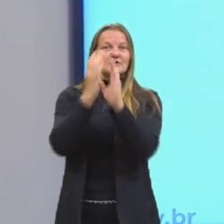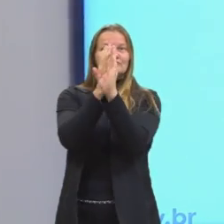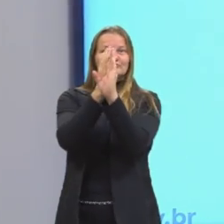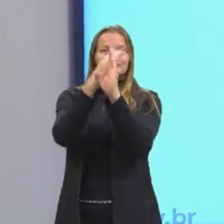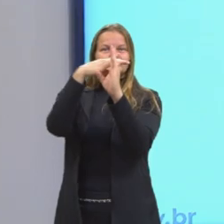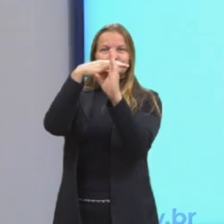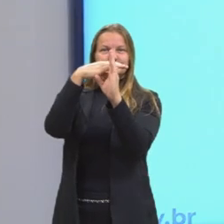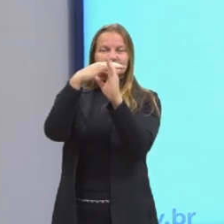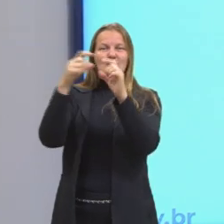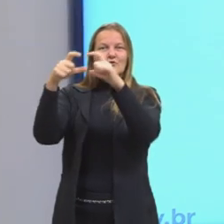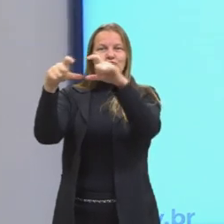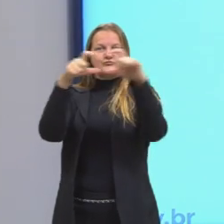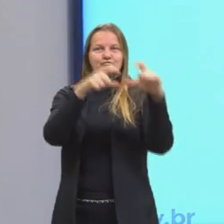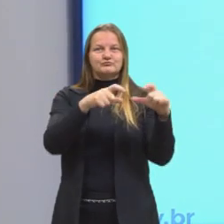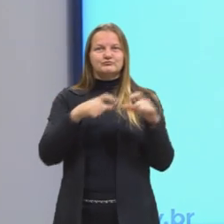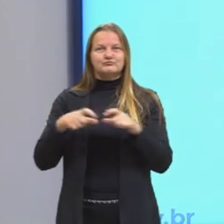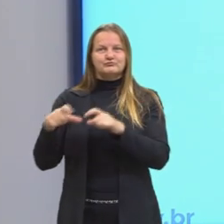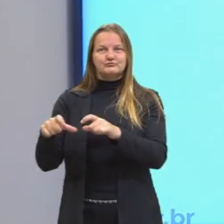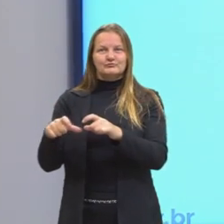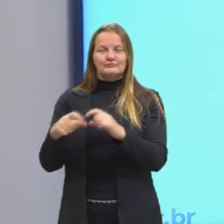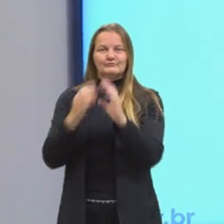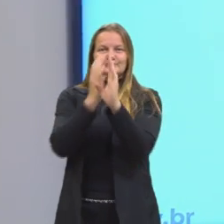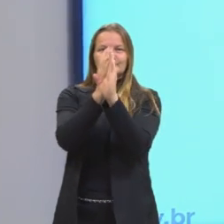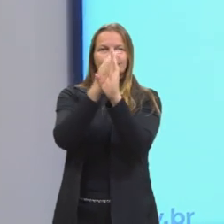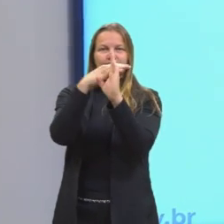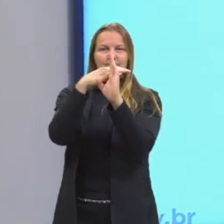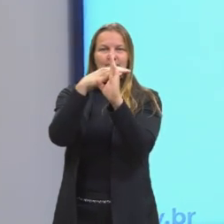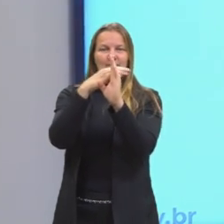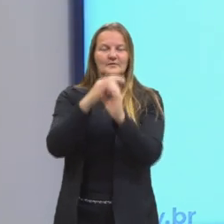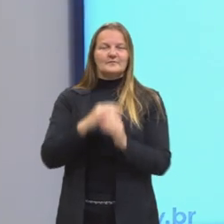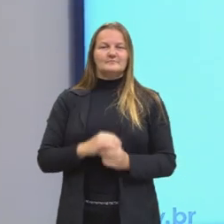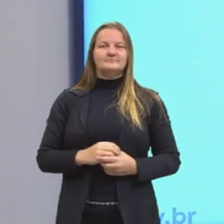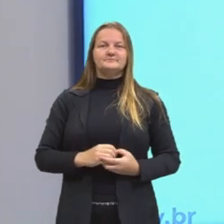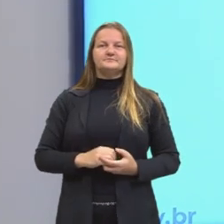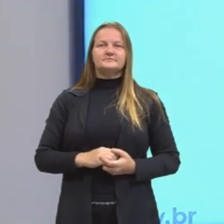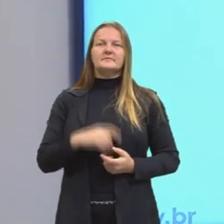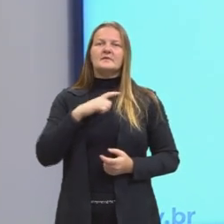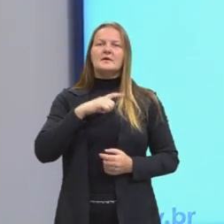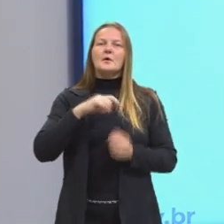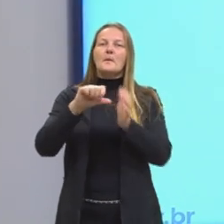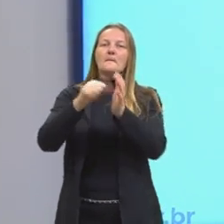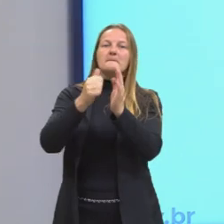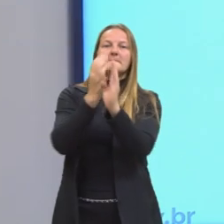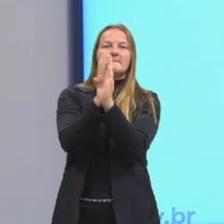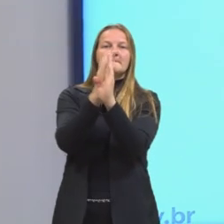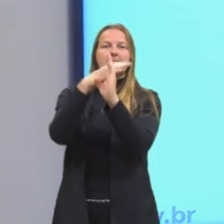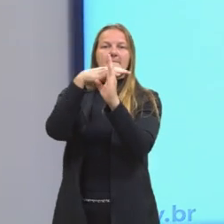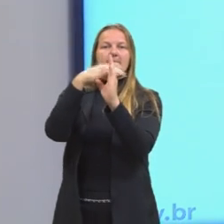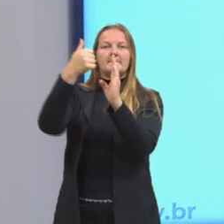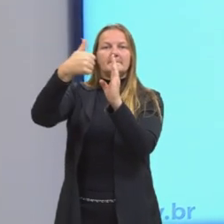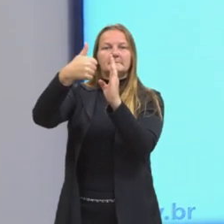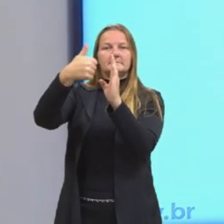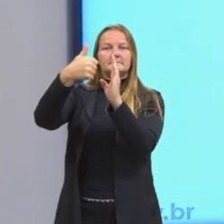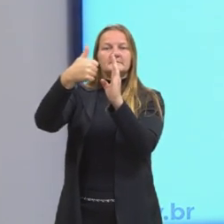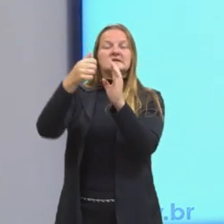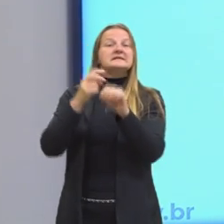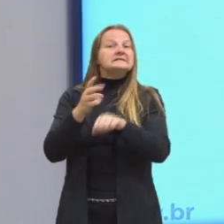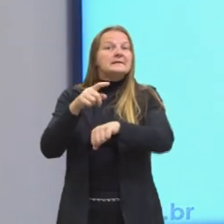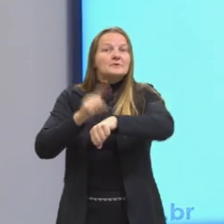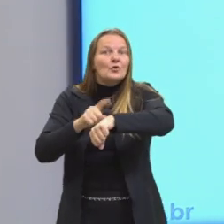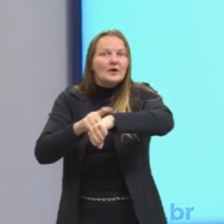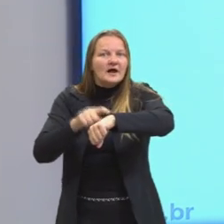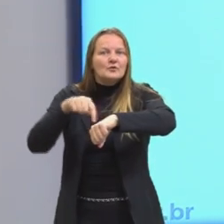regiões, que recebe então o nome de quadrantes. Nós temos o primeiro quadrante, e em sentido anti